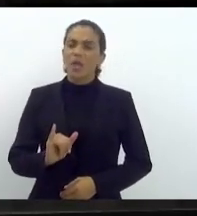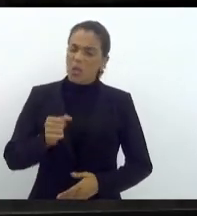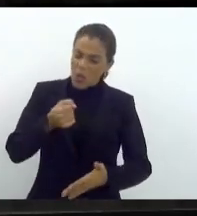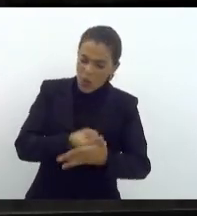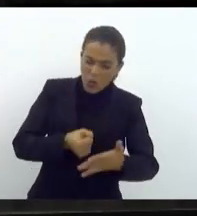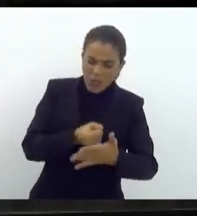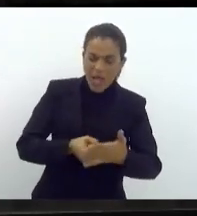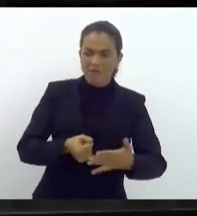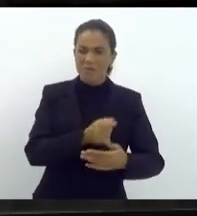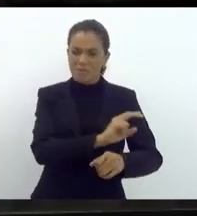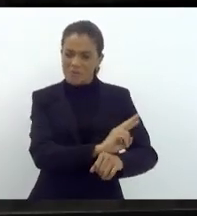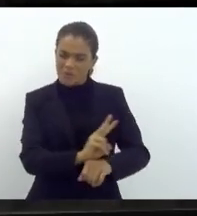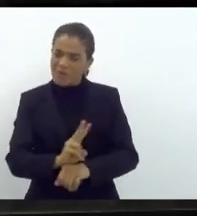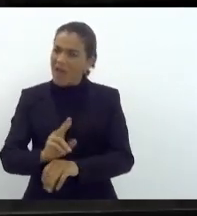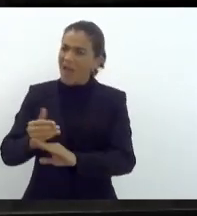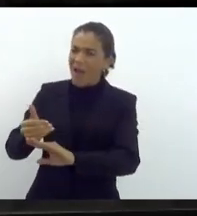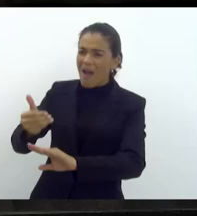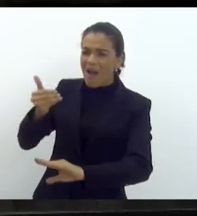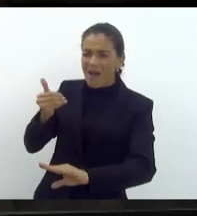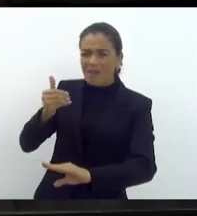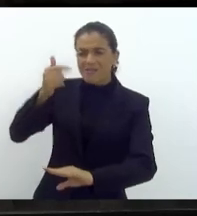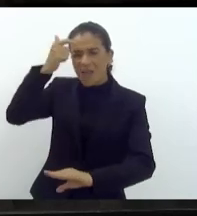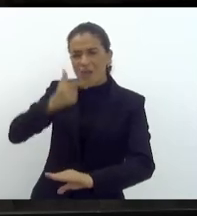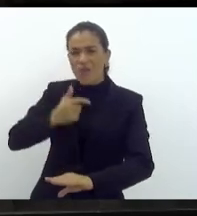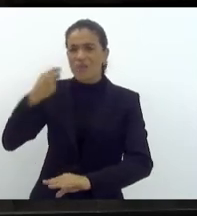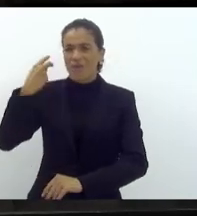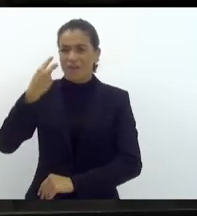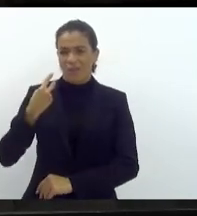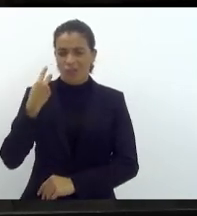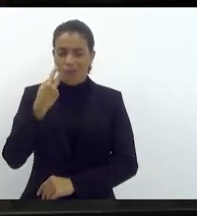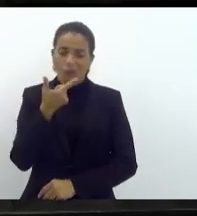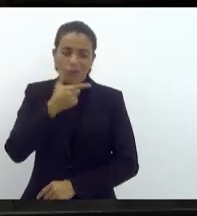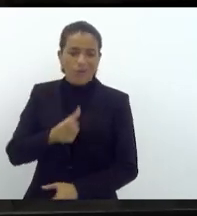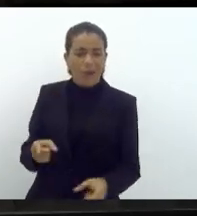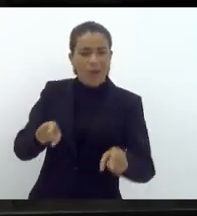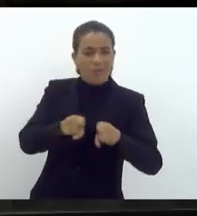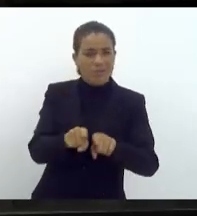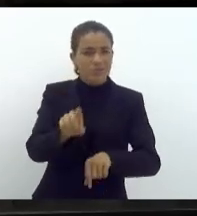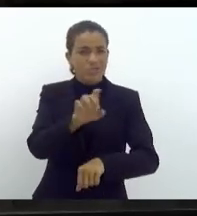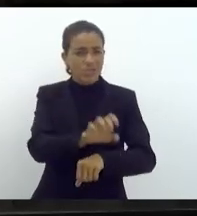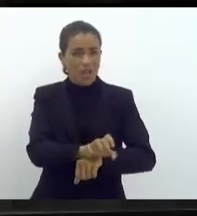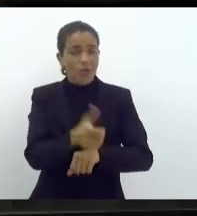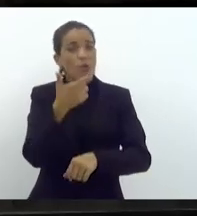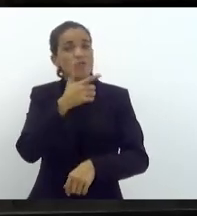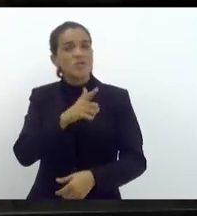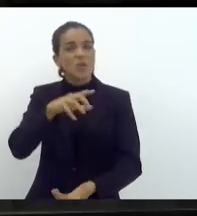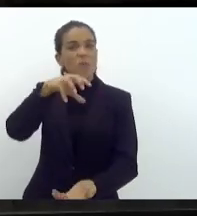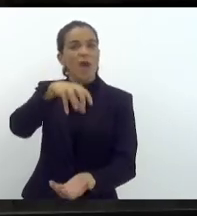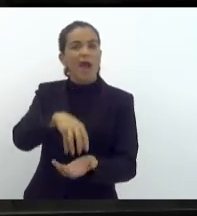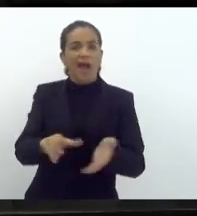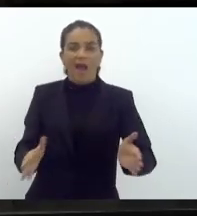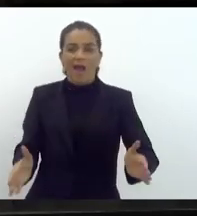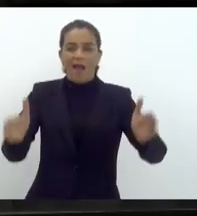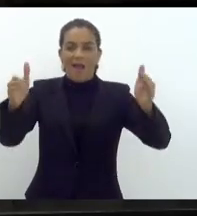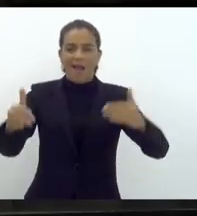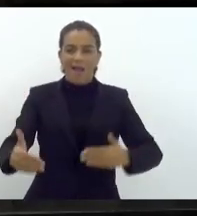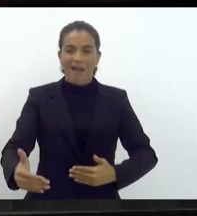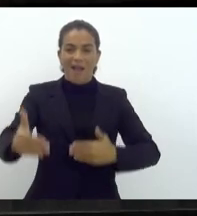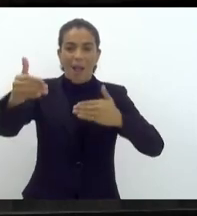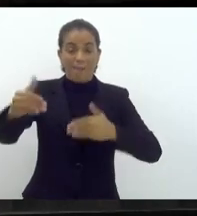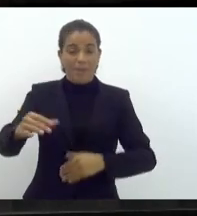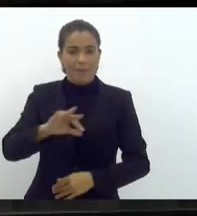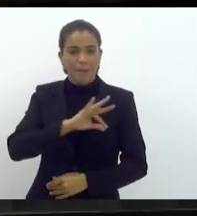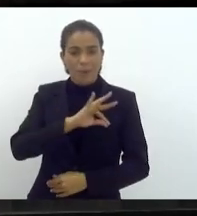pela segurança já lá como vereador, conseguir através de parceria com o governo do Estado levar uma cabine da polícia para a cidade de Nova Iguaçu e hoje, gente,